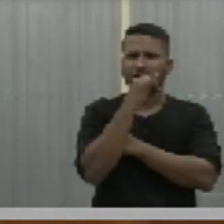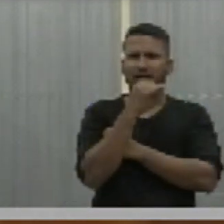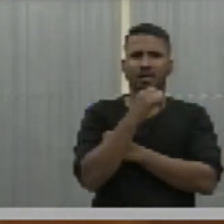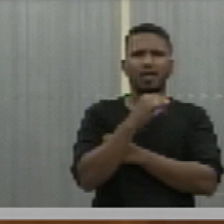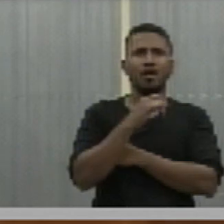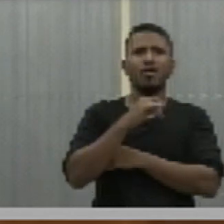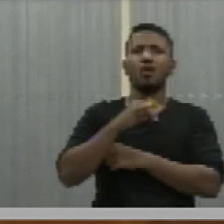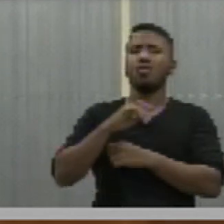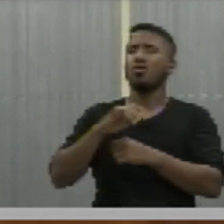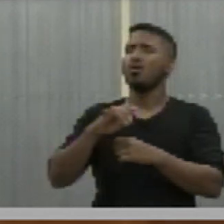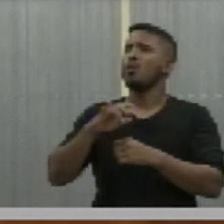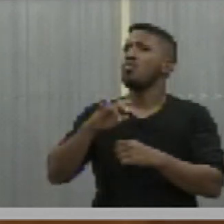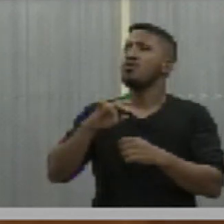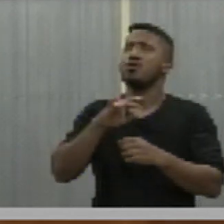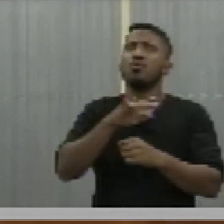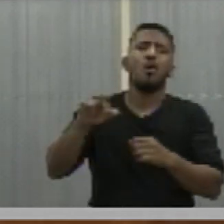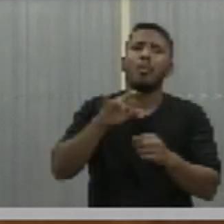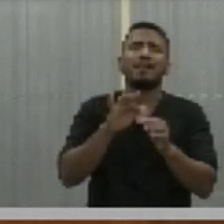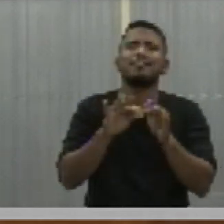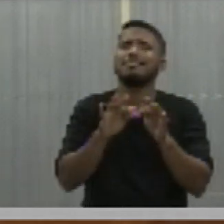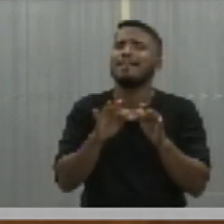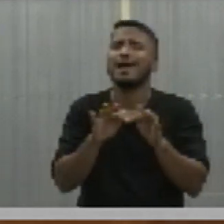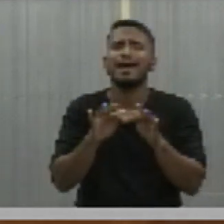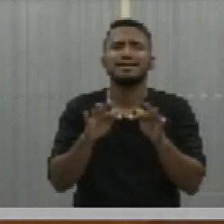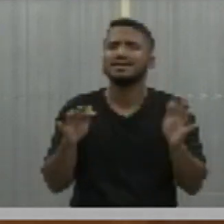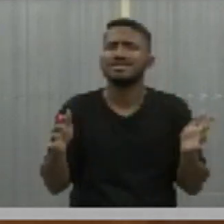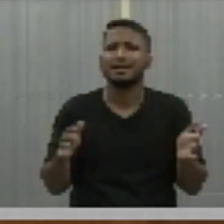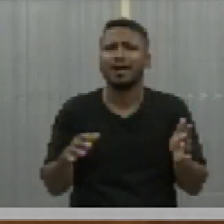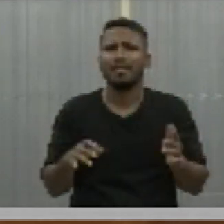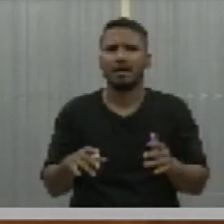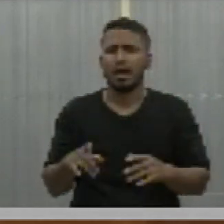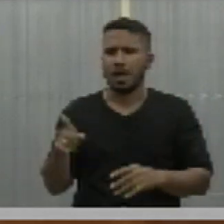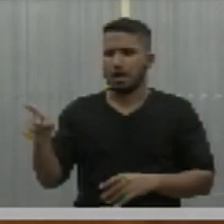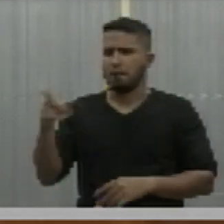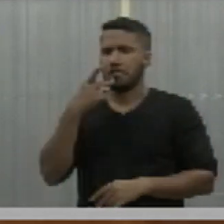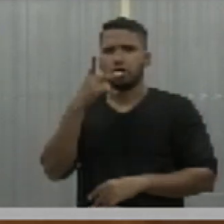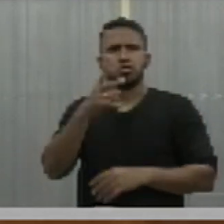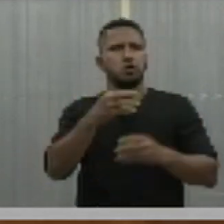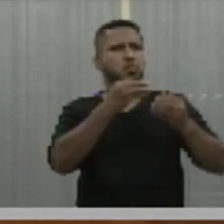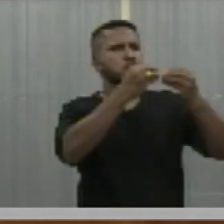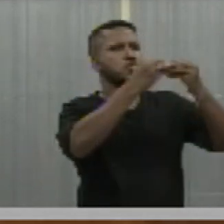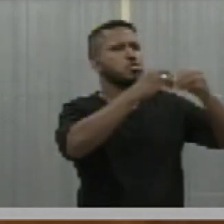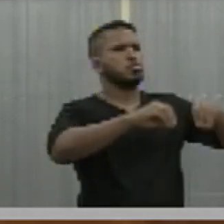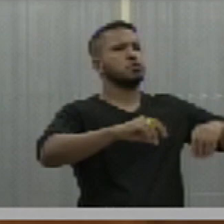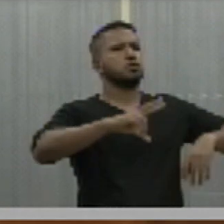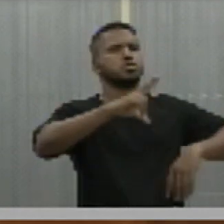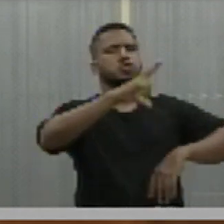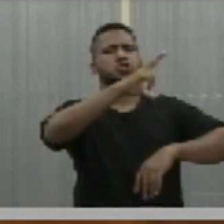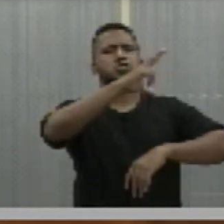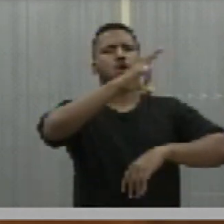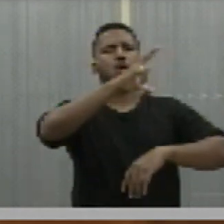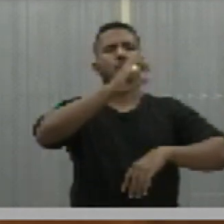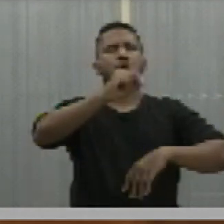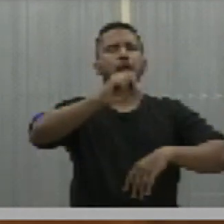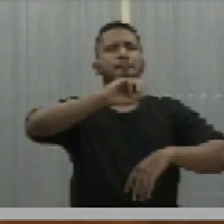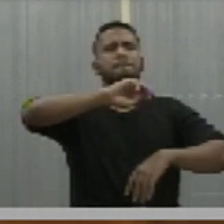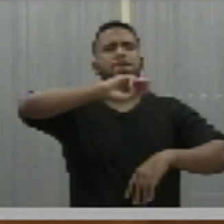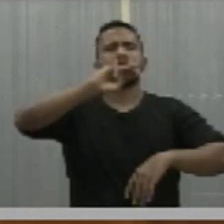nada. Veja que eles dizem que pegam um prejuízo de 50 milhões por mês.